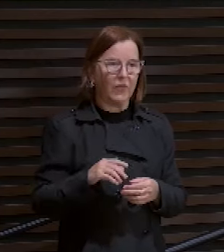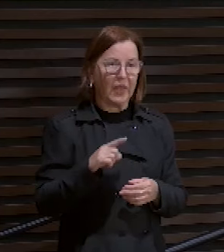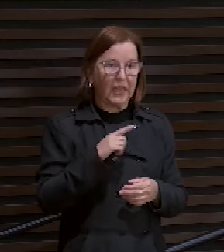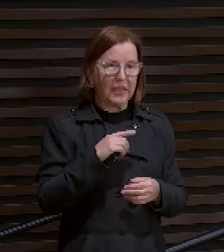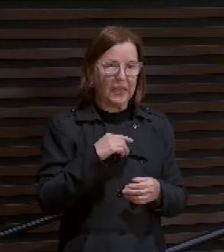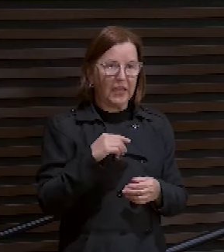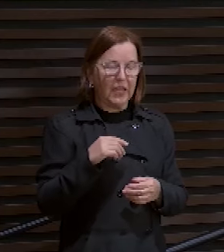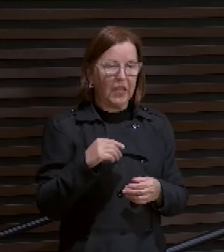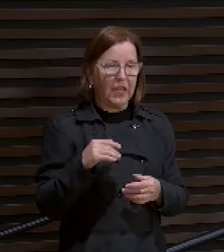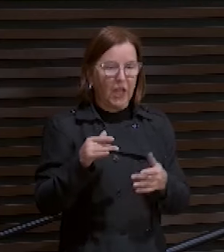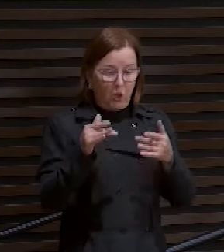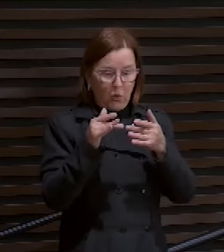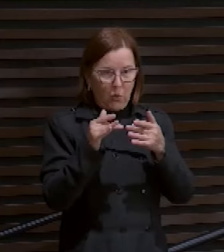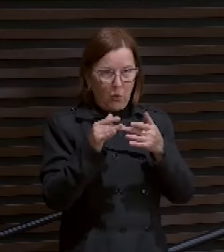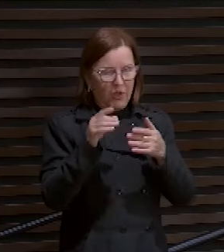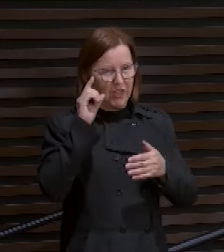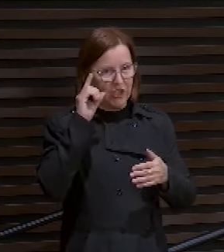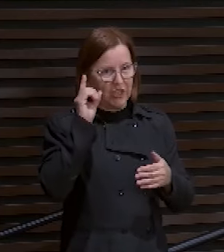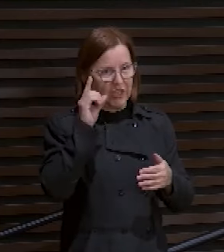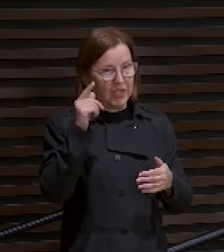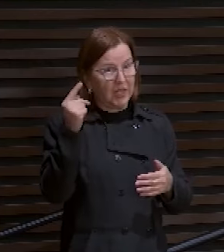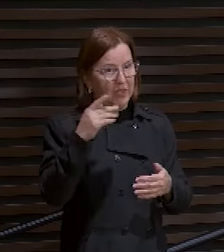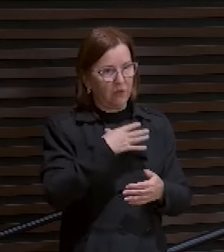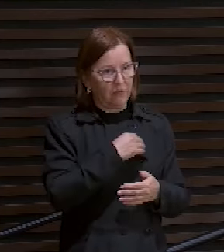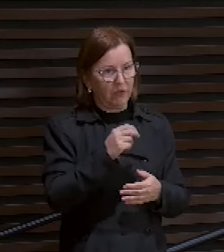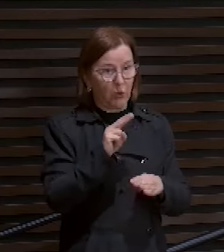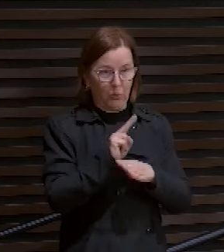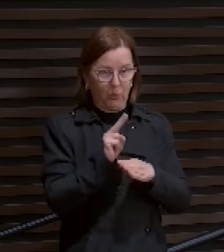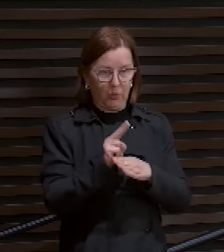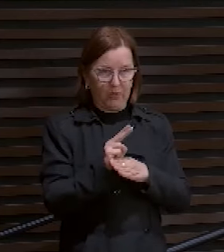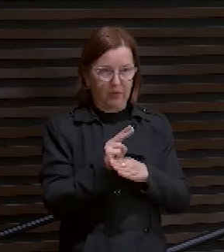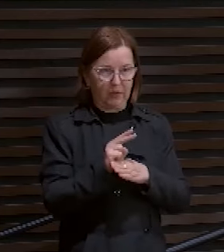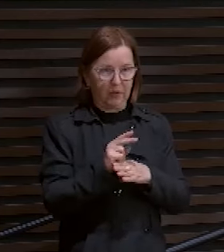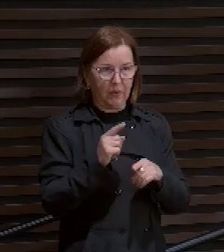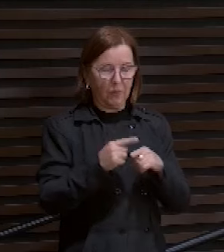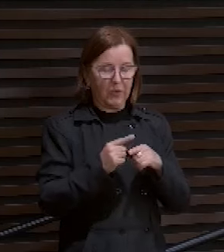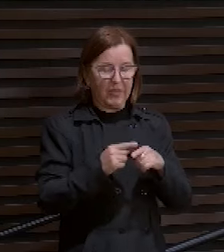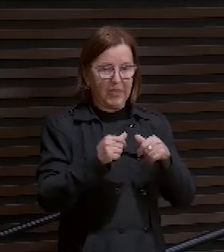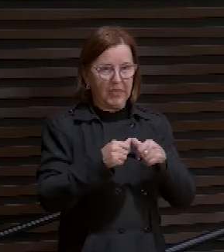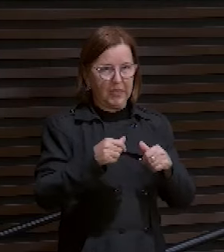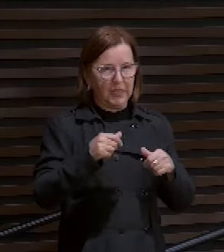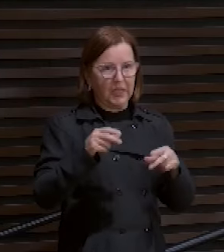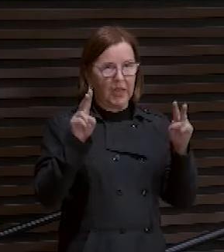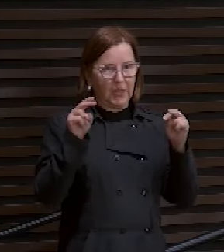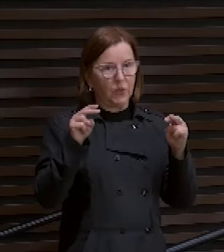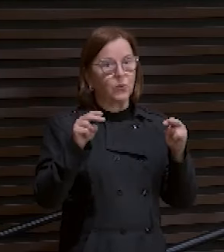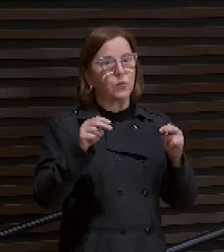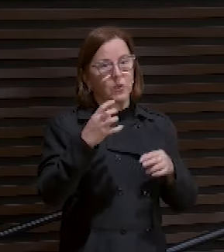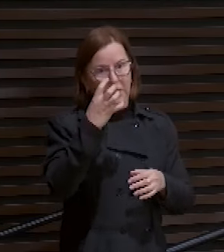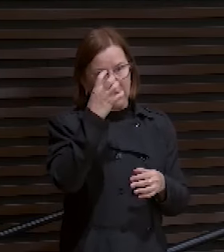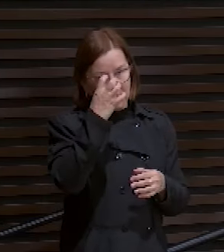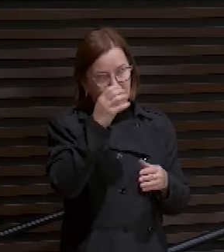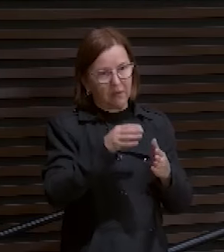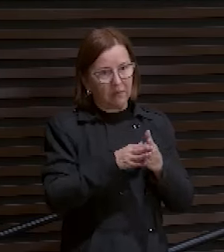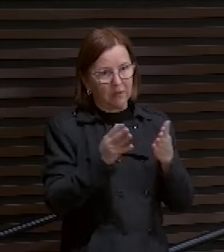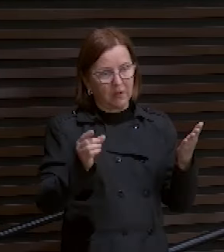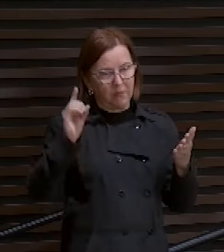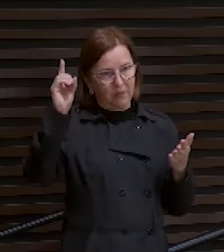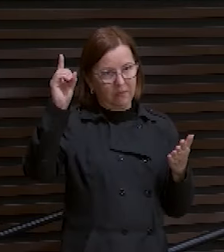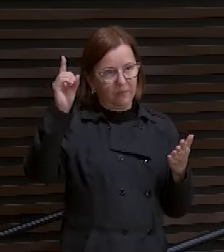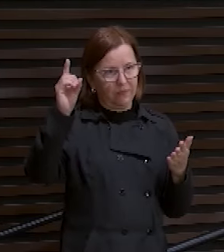diário com o teu filho. Cuida dele. Porque esse assunto, ele é sério na Bíblia. Tanto que nós já estamos há